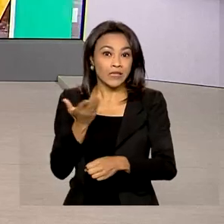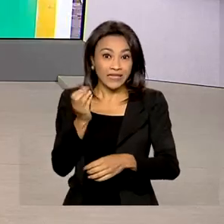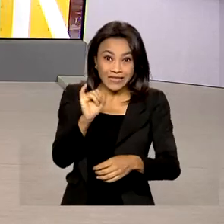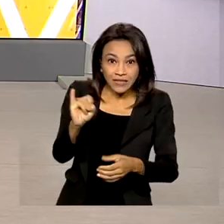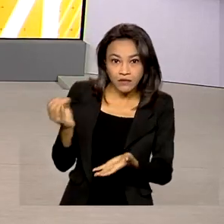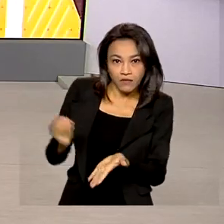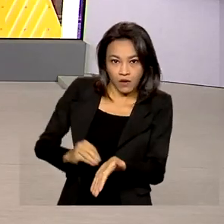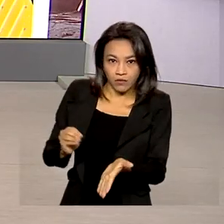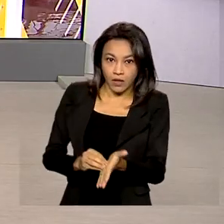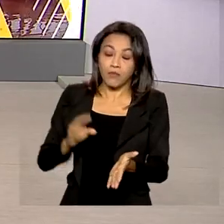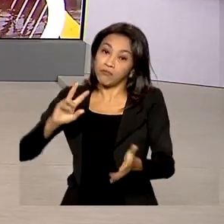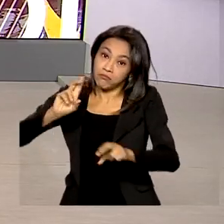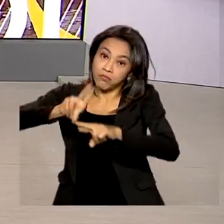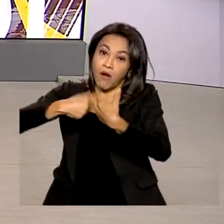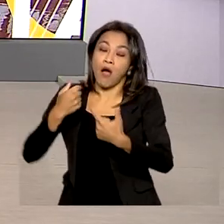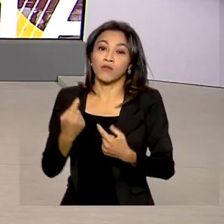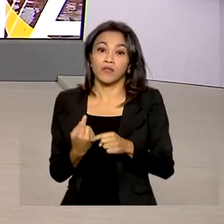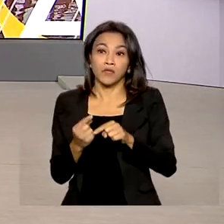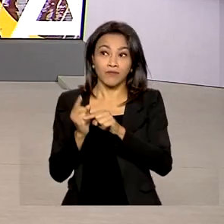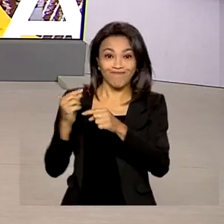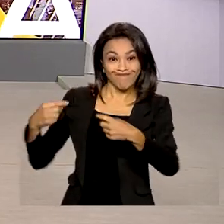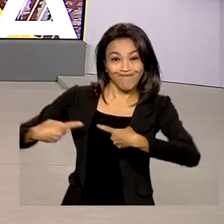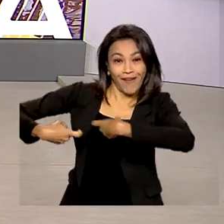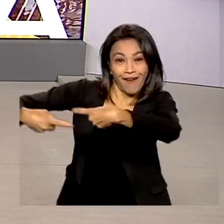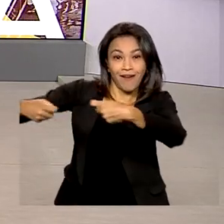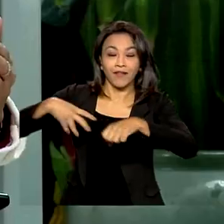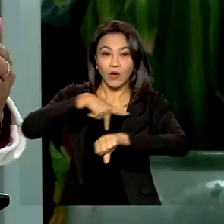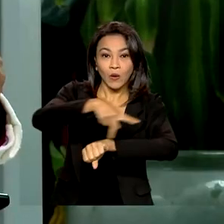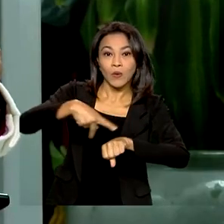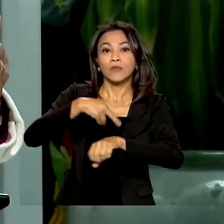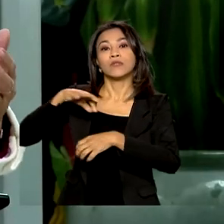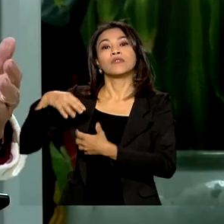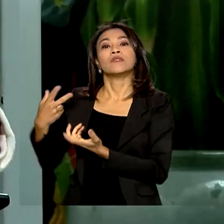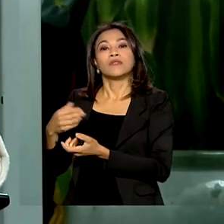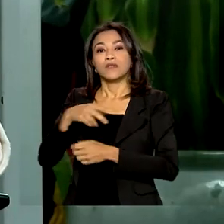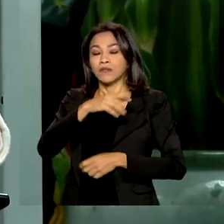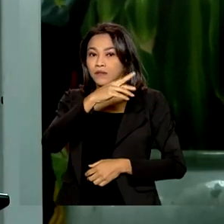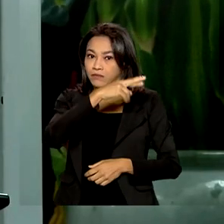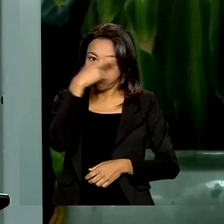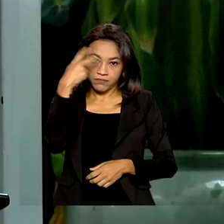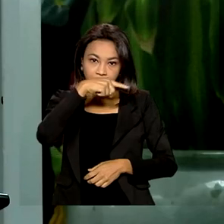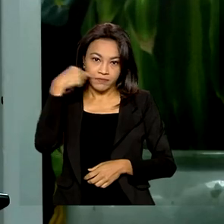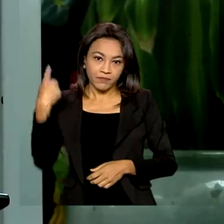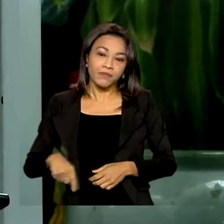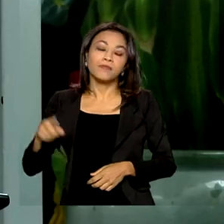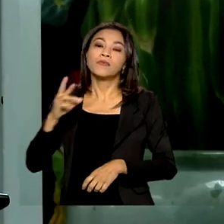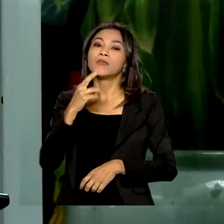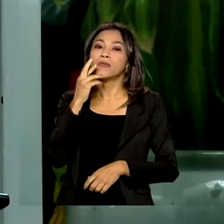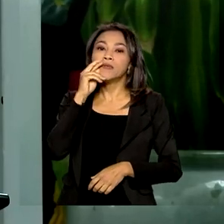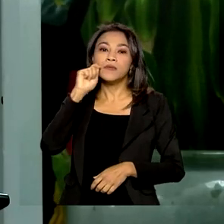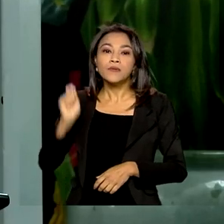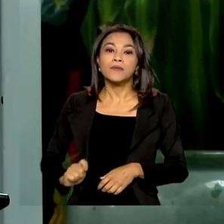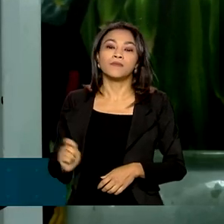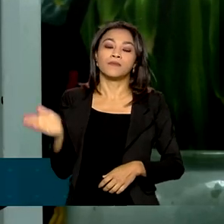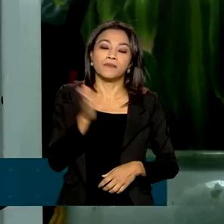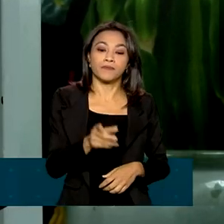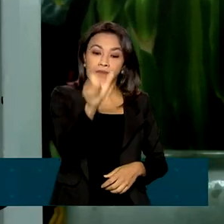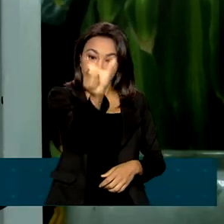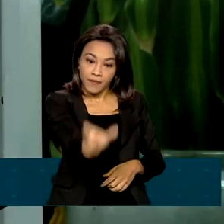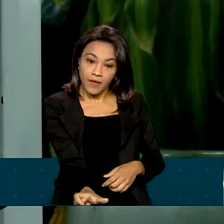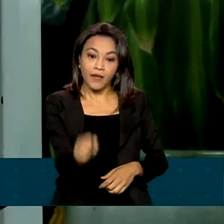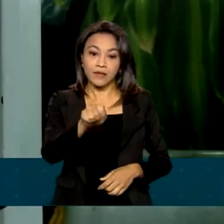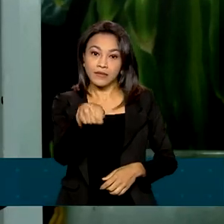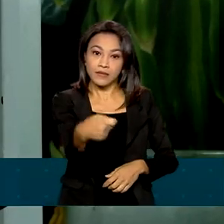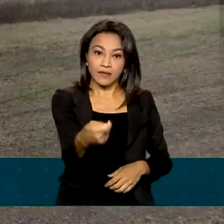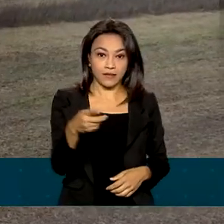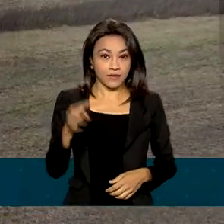de escassez provocada pelo conflito entre Rússia e Ucrânia. De acordo com a ministra da Agricultura, Agropecuária